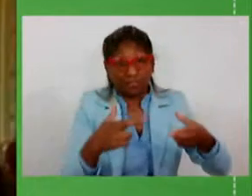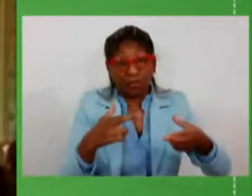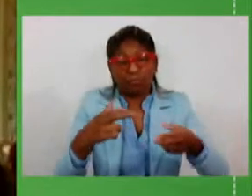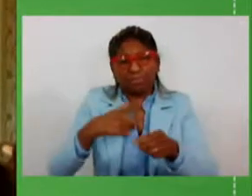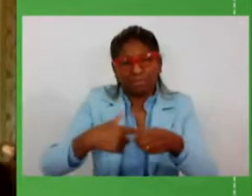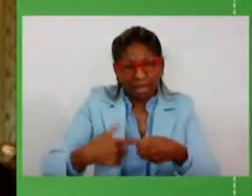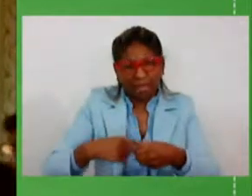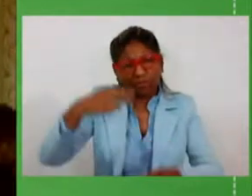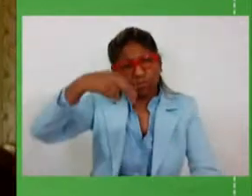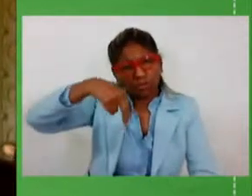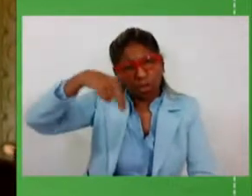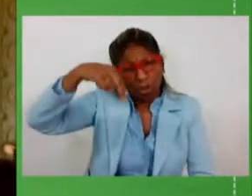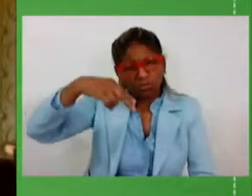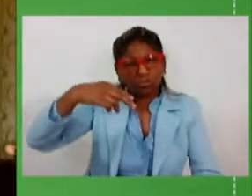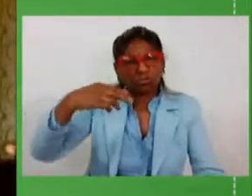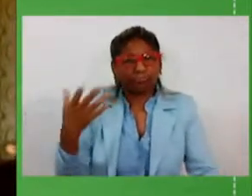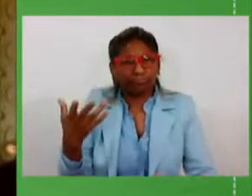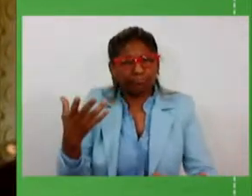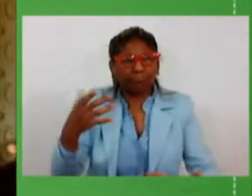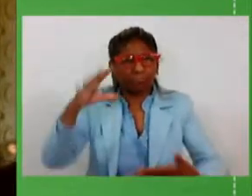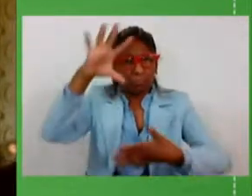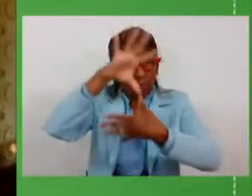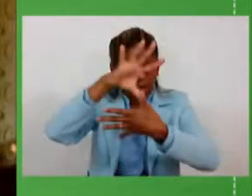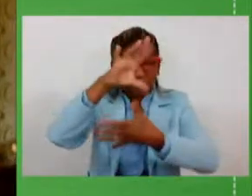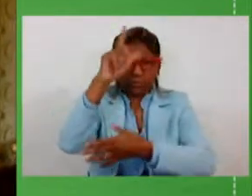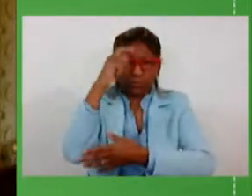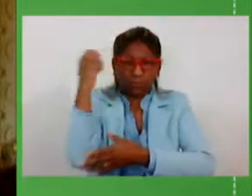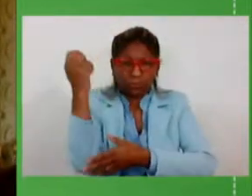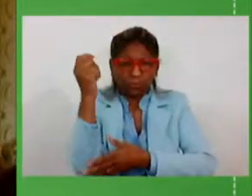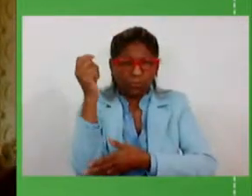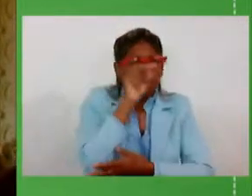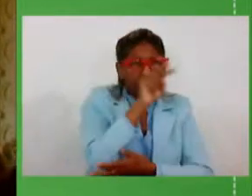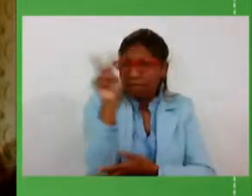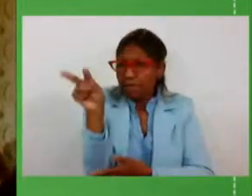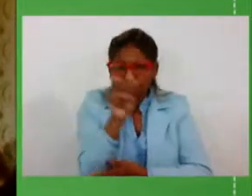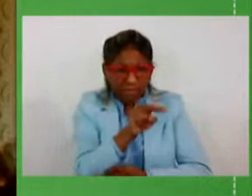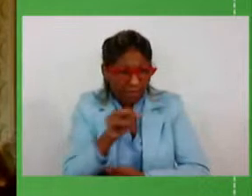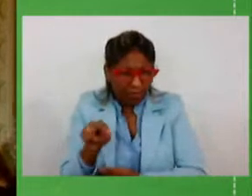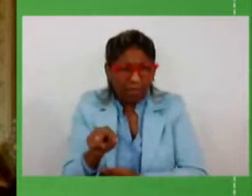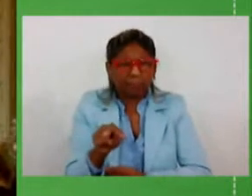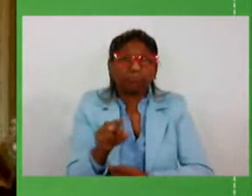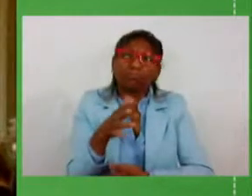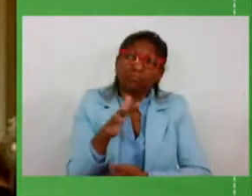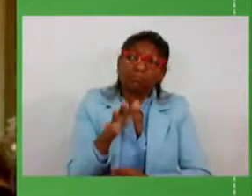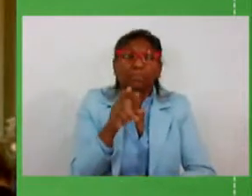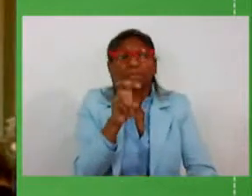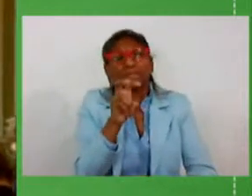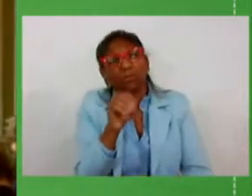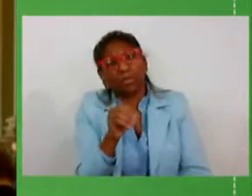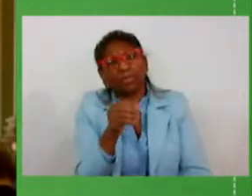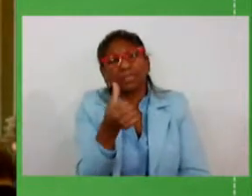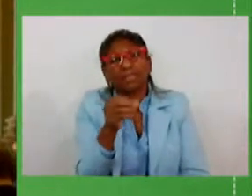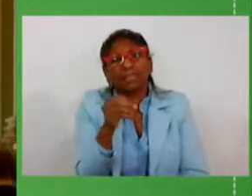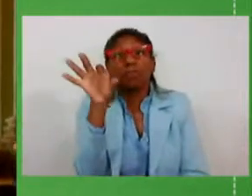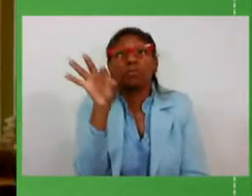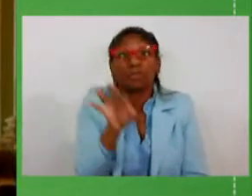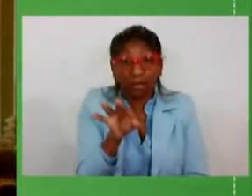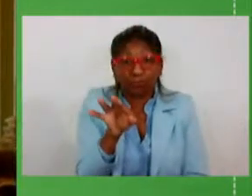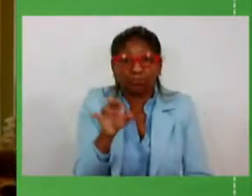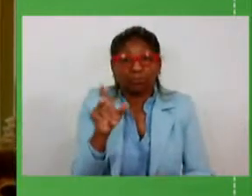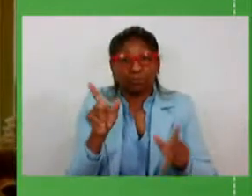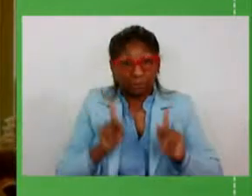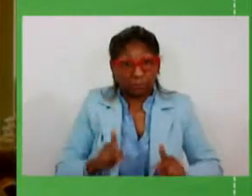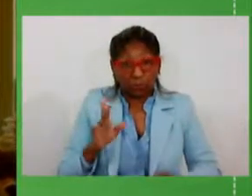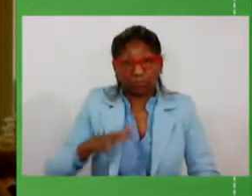nordeste do Estado, olhando o mapa do Rio Grande do Sul, é onde se concentra, talvez, de 50% a 60% da população, a maior